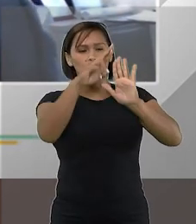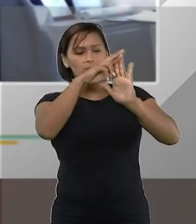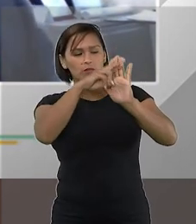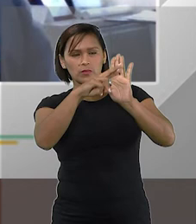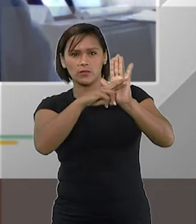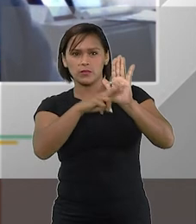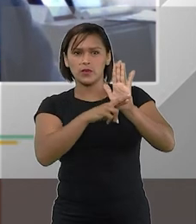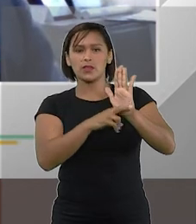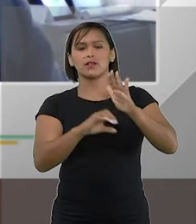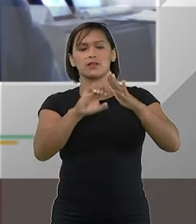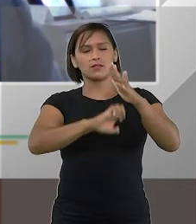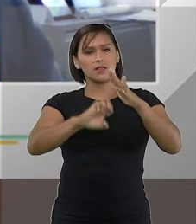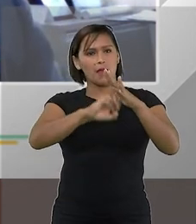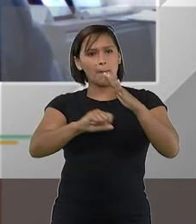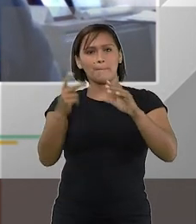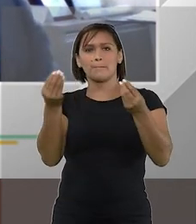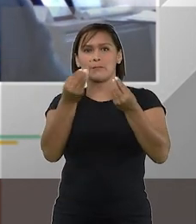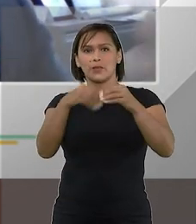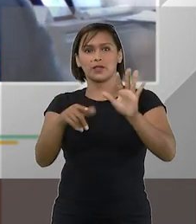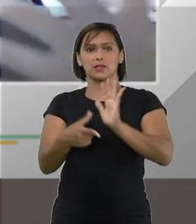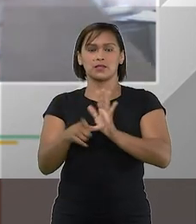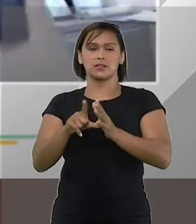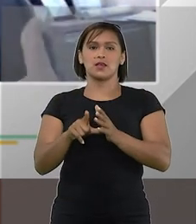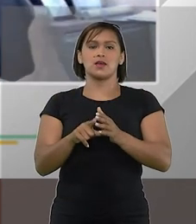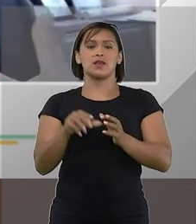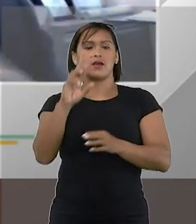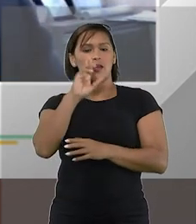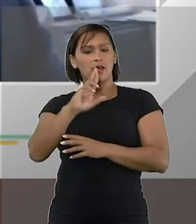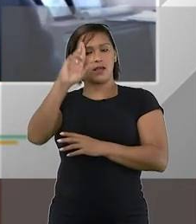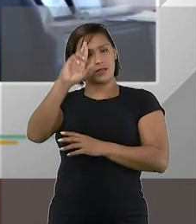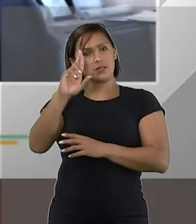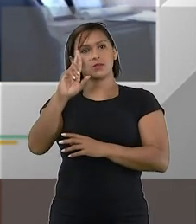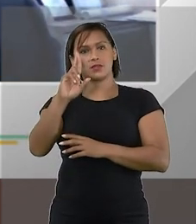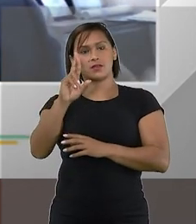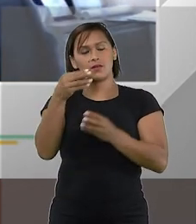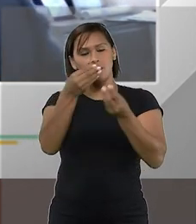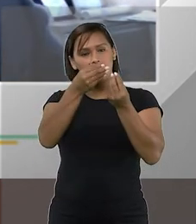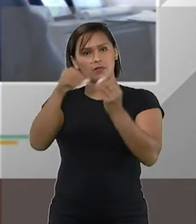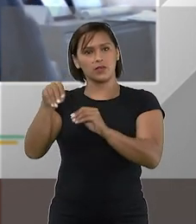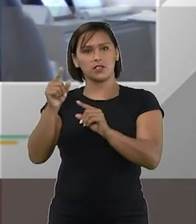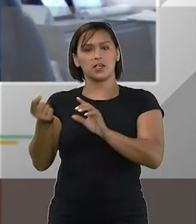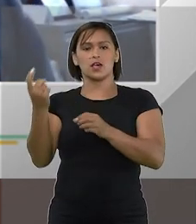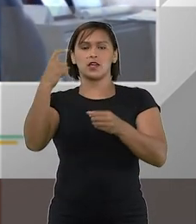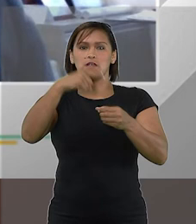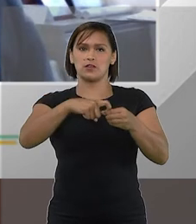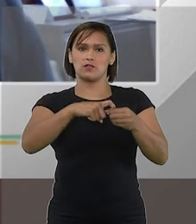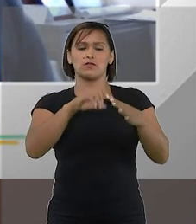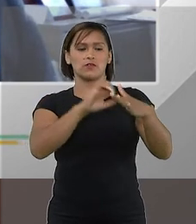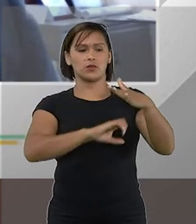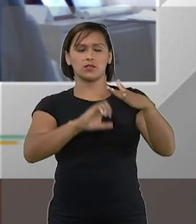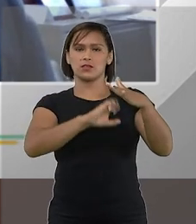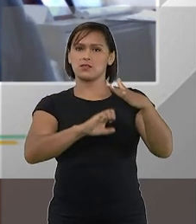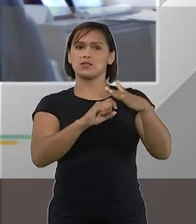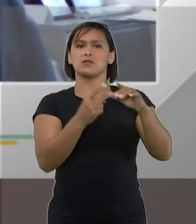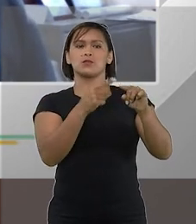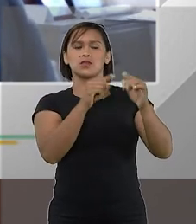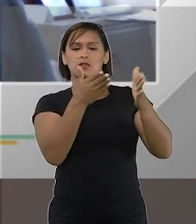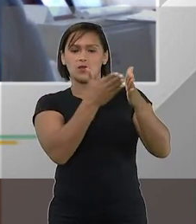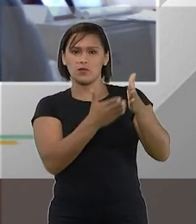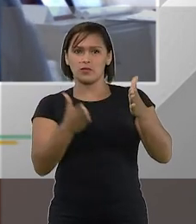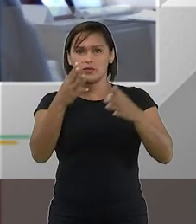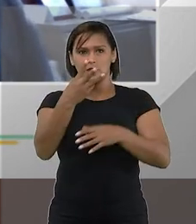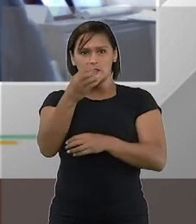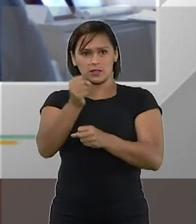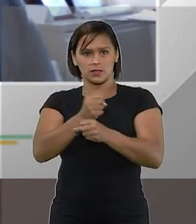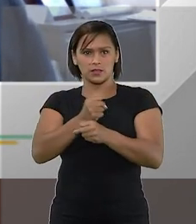os ativos da empresa falida ele vai ver a sua responsabilidade extinta e volta a ser empresário no